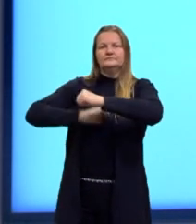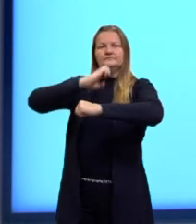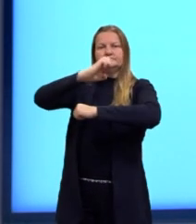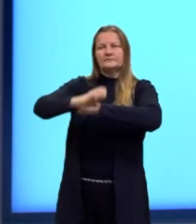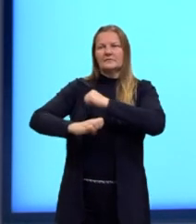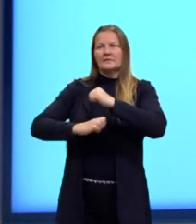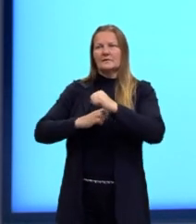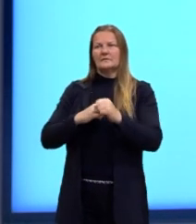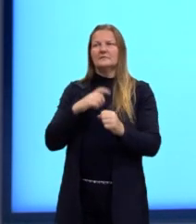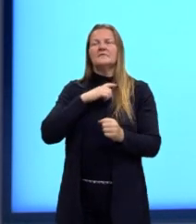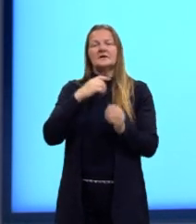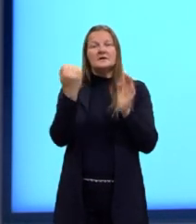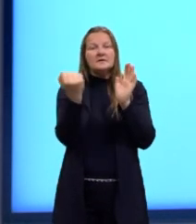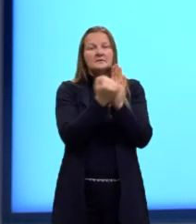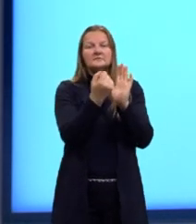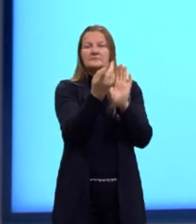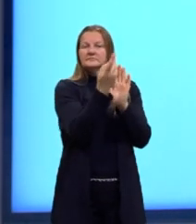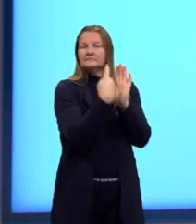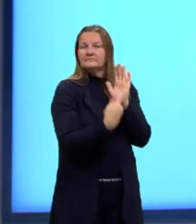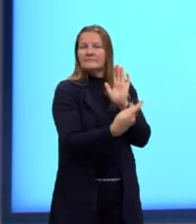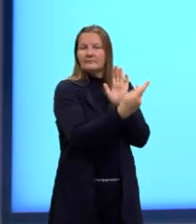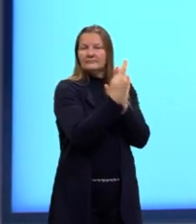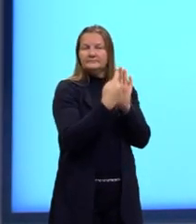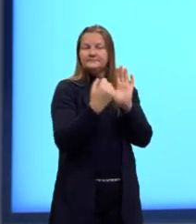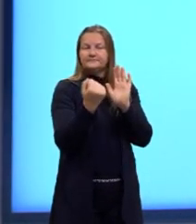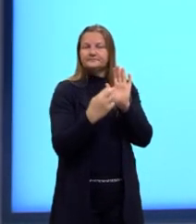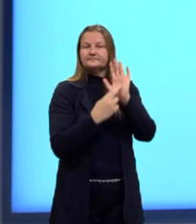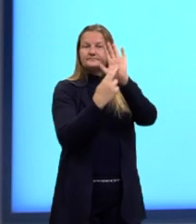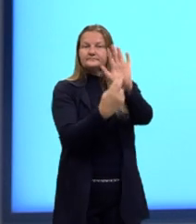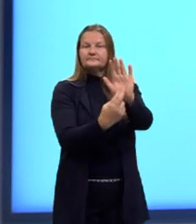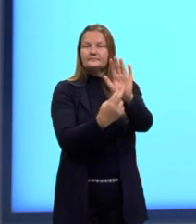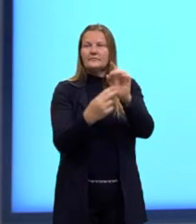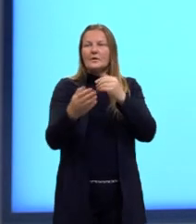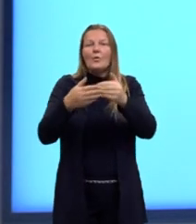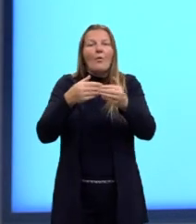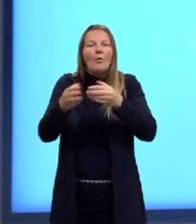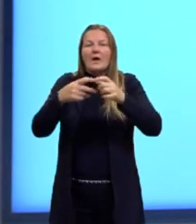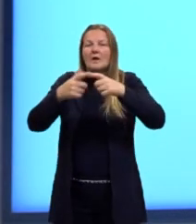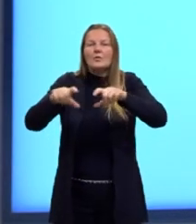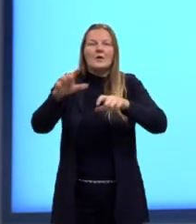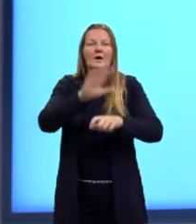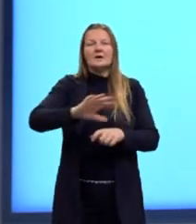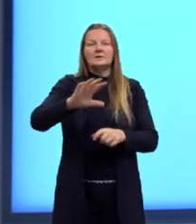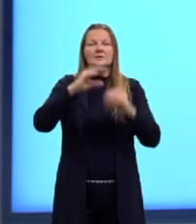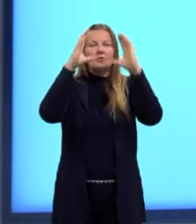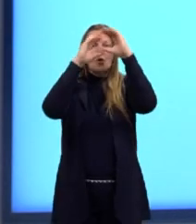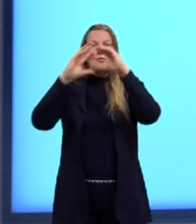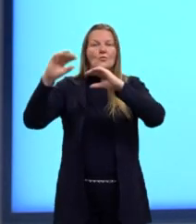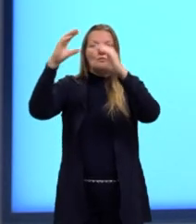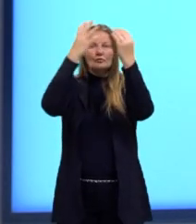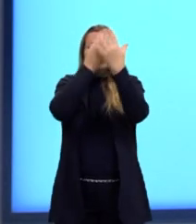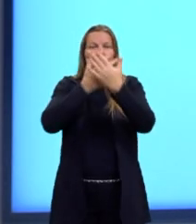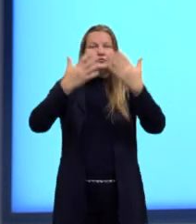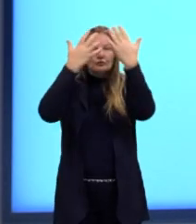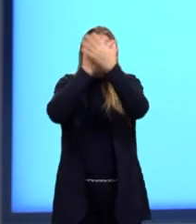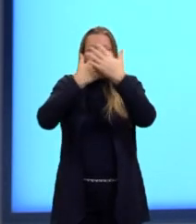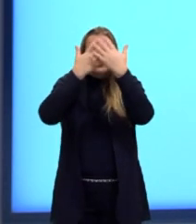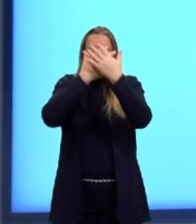ser representado dessa forma. Porque esse elétron, ele pode estar em qualquer lugar dessa nuvem eletrônica, tá?